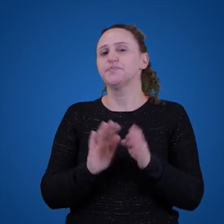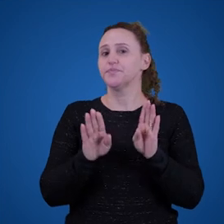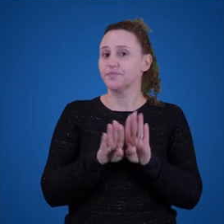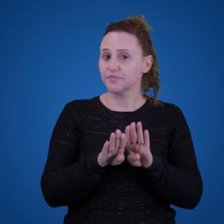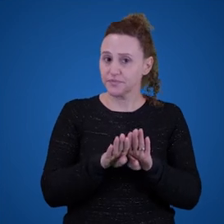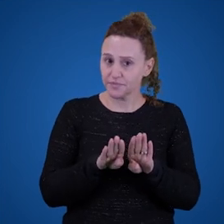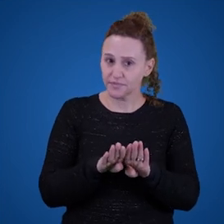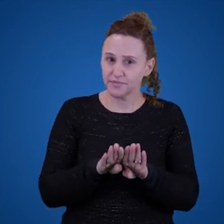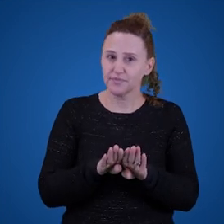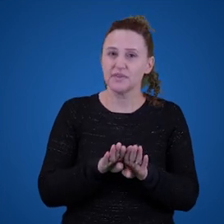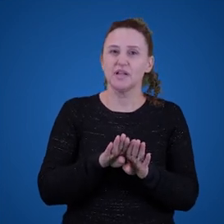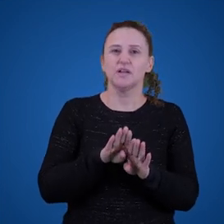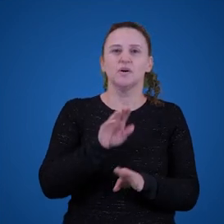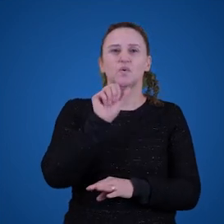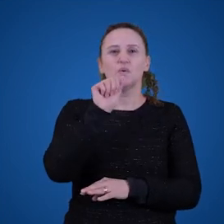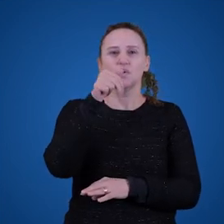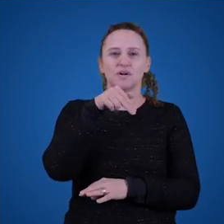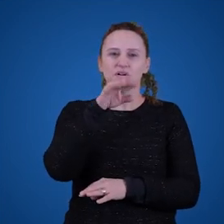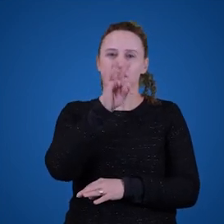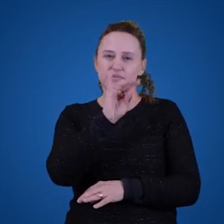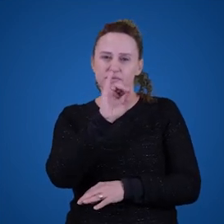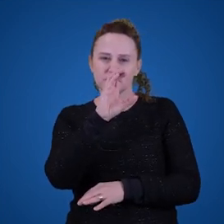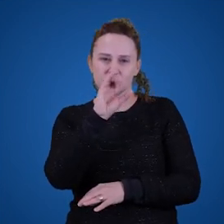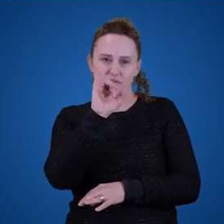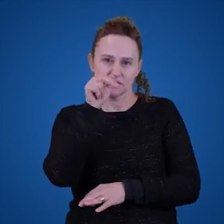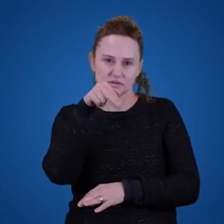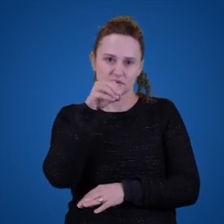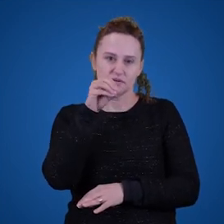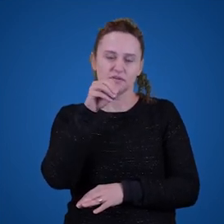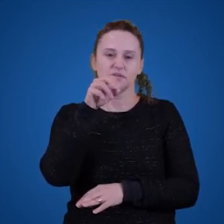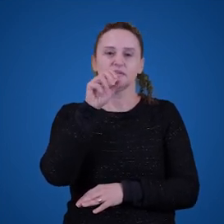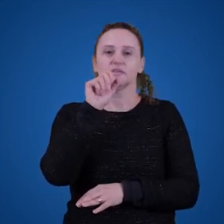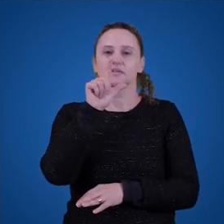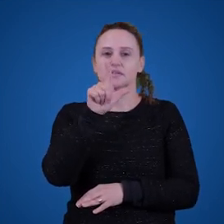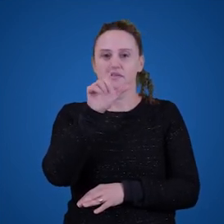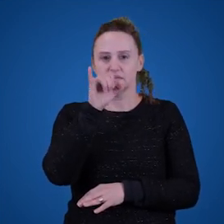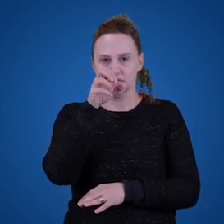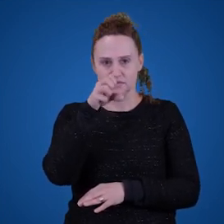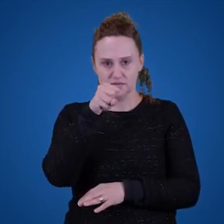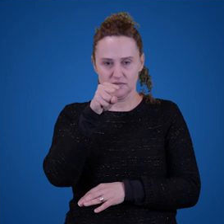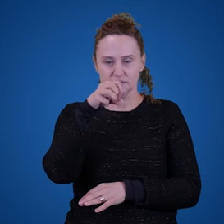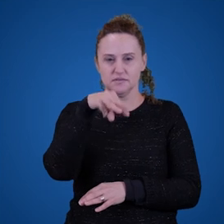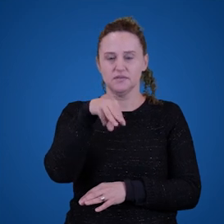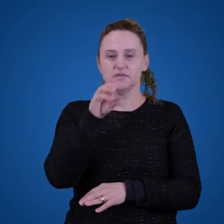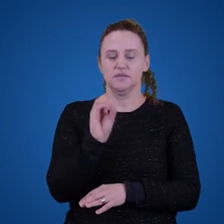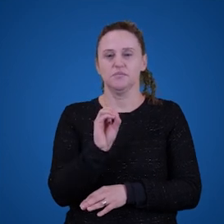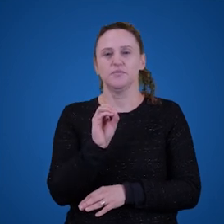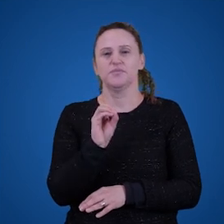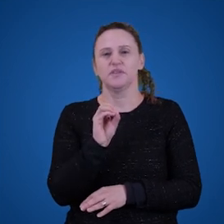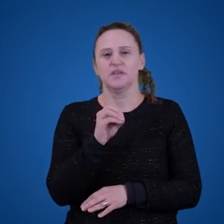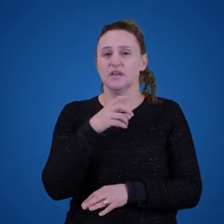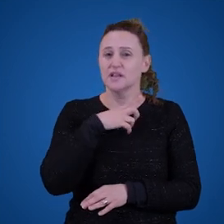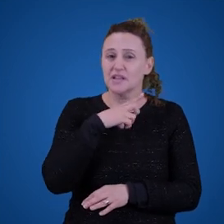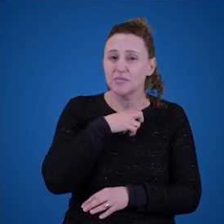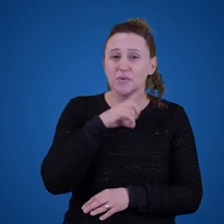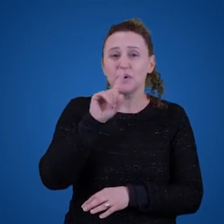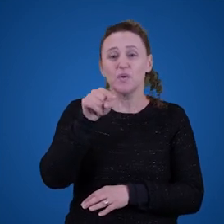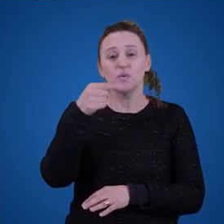é até a segunda qual o significado de uma obra literária é dado exclusivamente por outra coisa que não a intenção do autor.